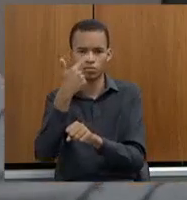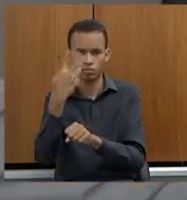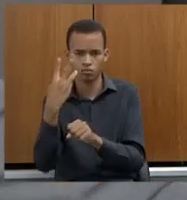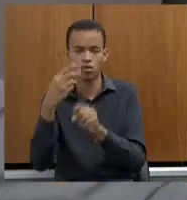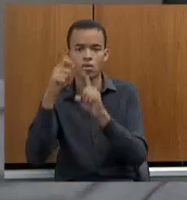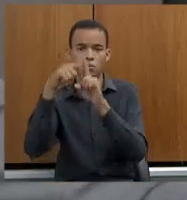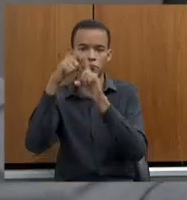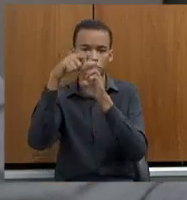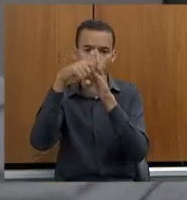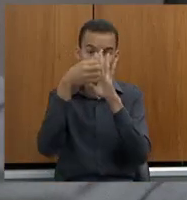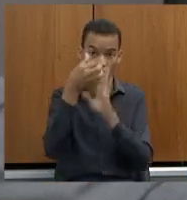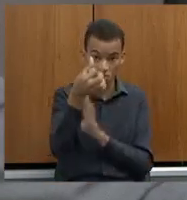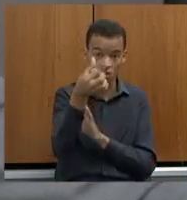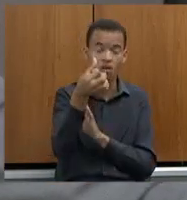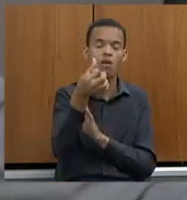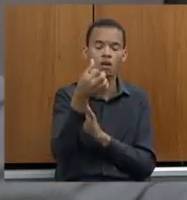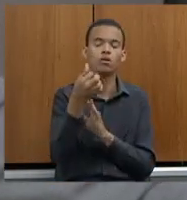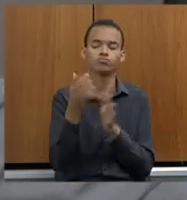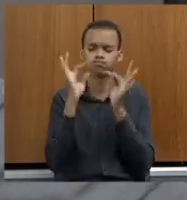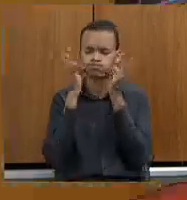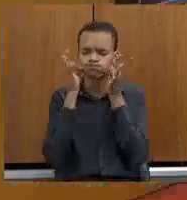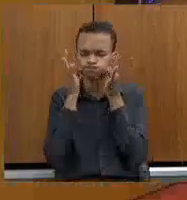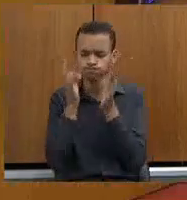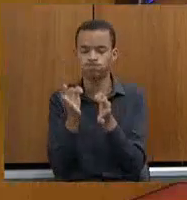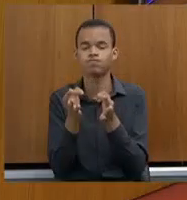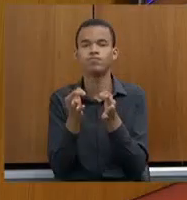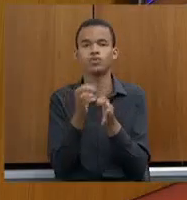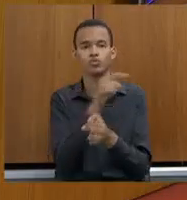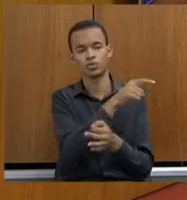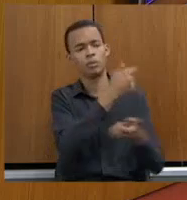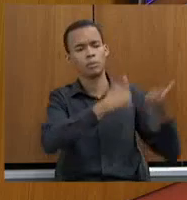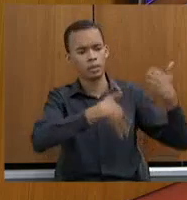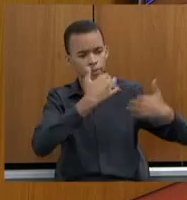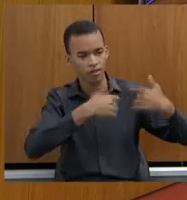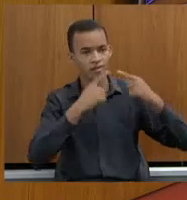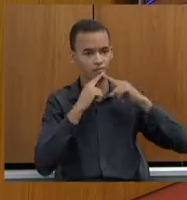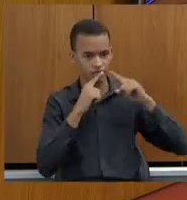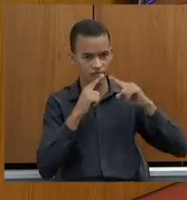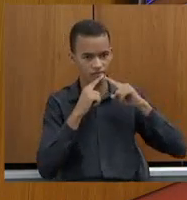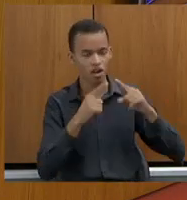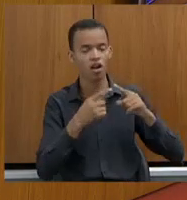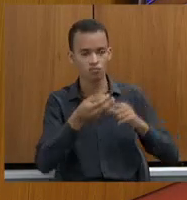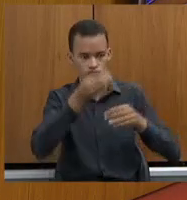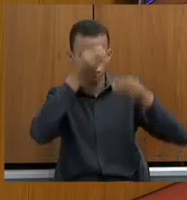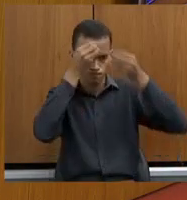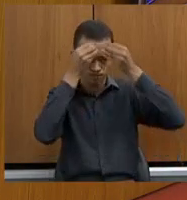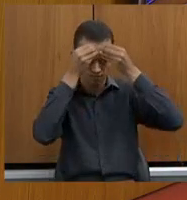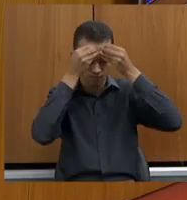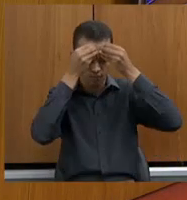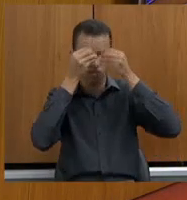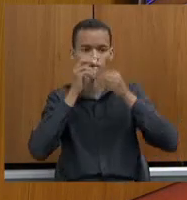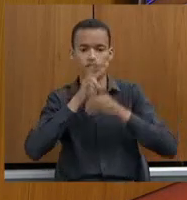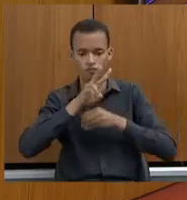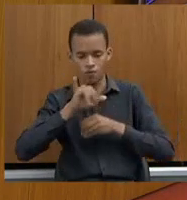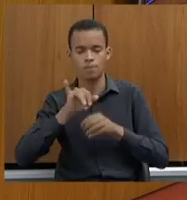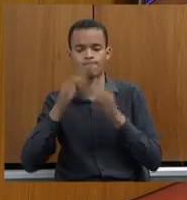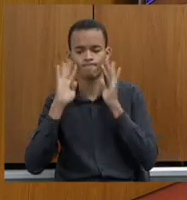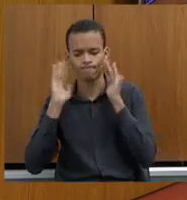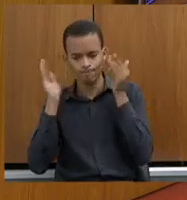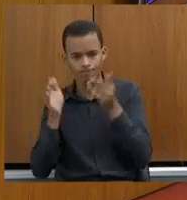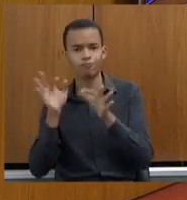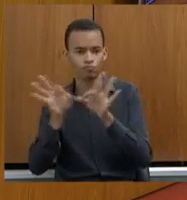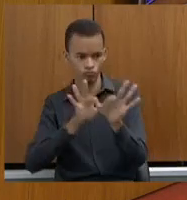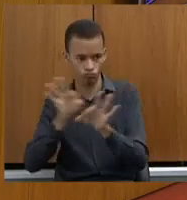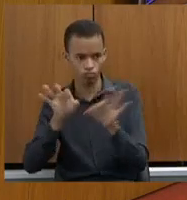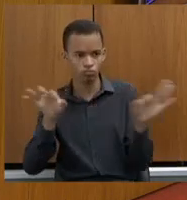se Deus quiser, aquelas questões todas que vieram aqui, nós haveremos de solucionar. Nós estaremos aí prontos para isso.